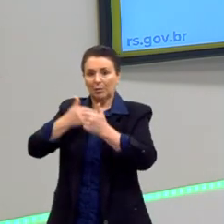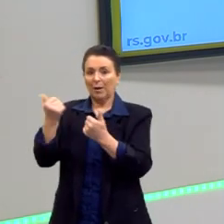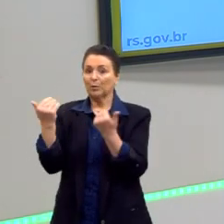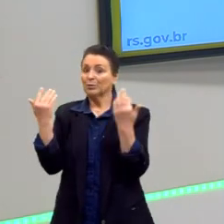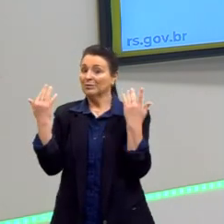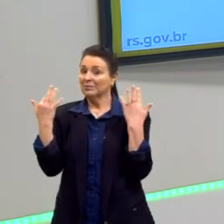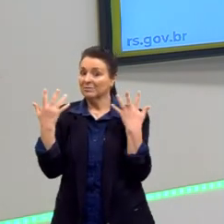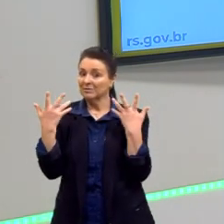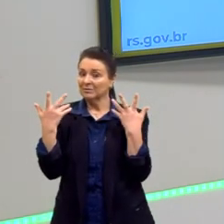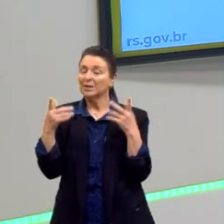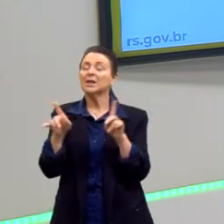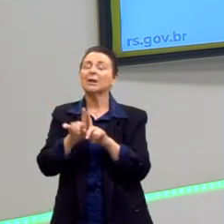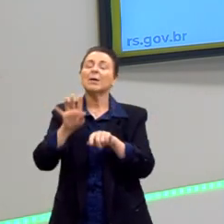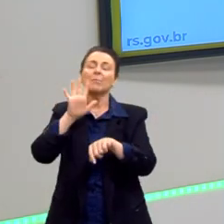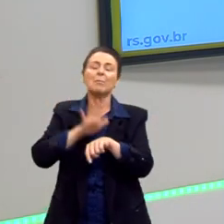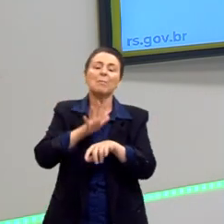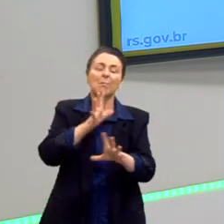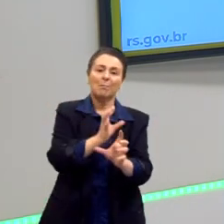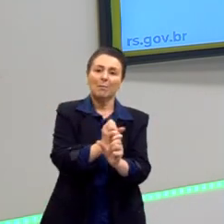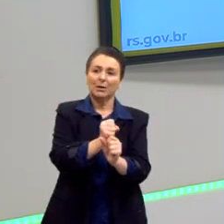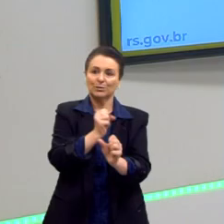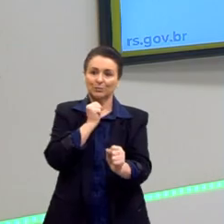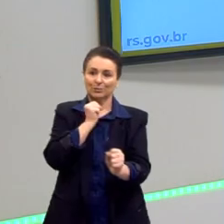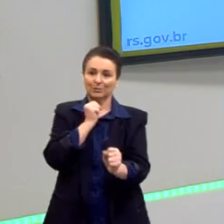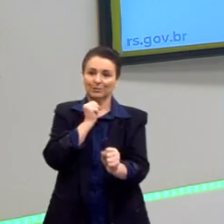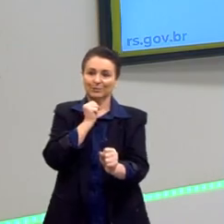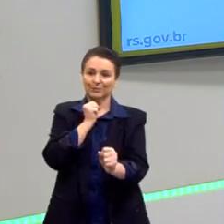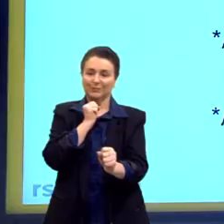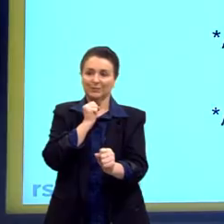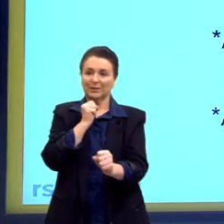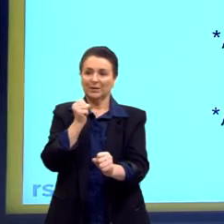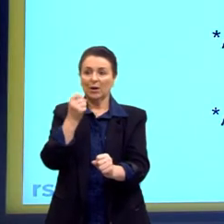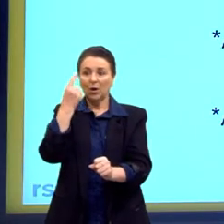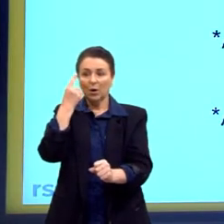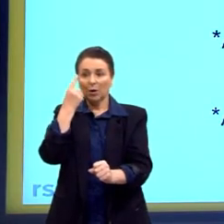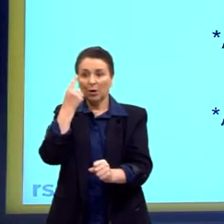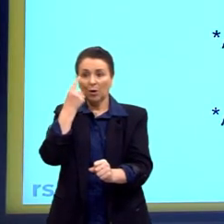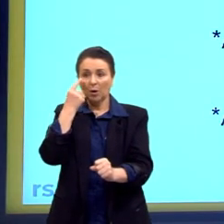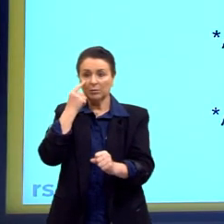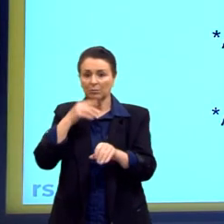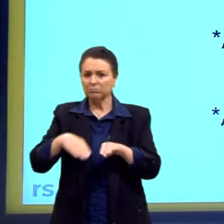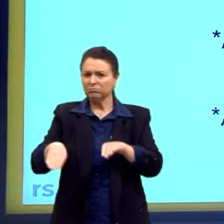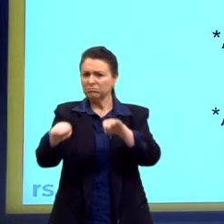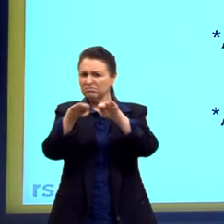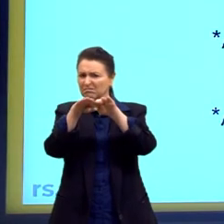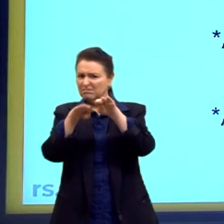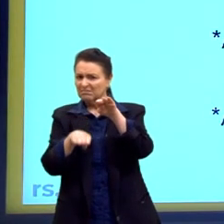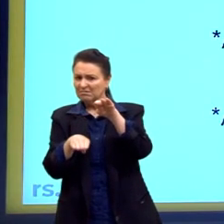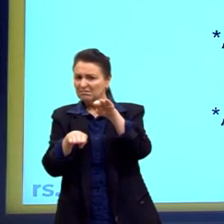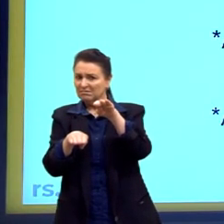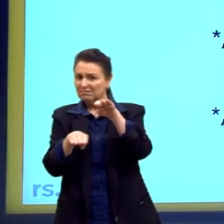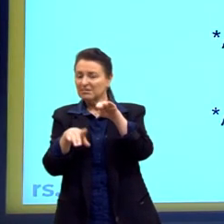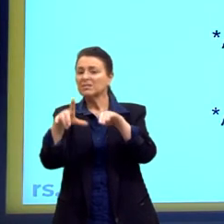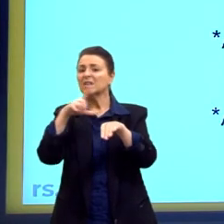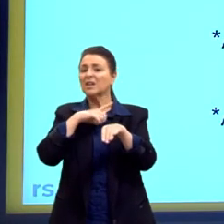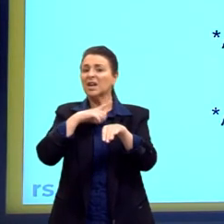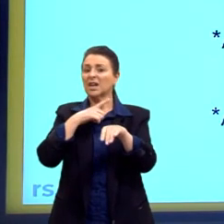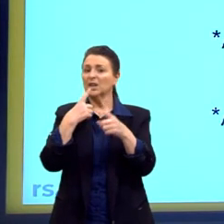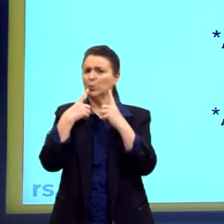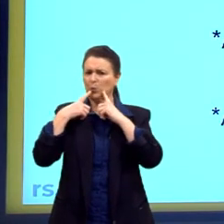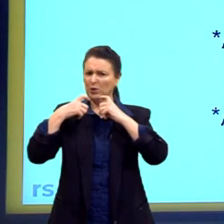proporciona mais lucros. E é essa venda desigual, que o Marx vai criticar. E também